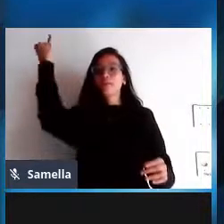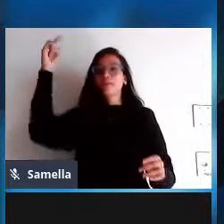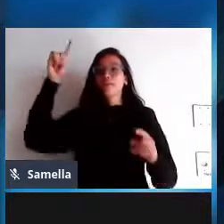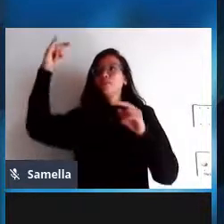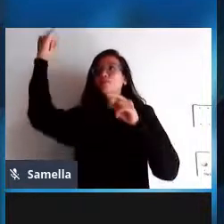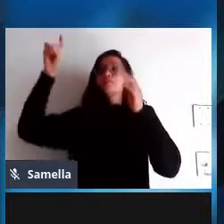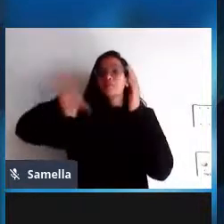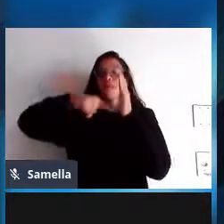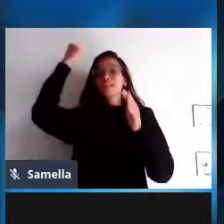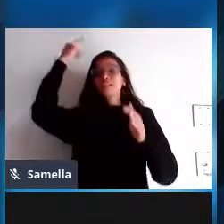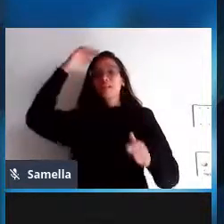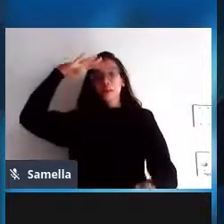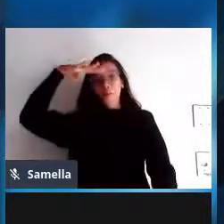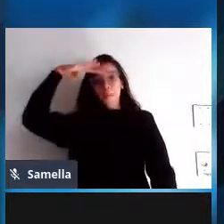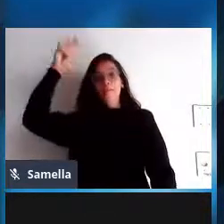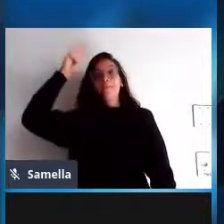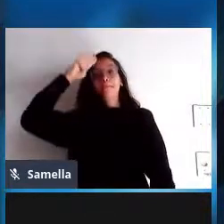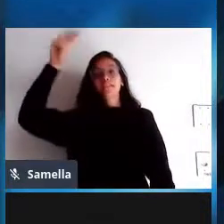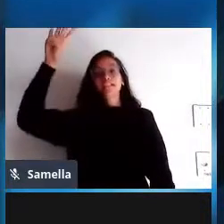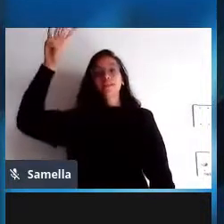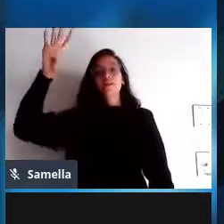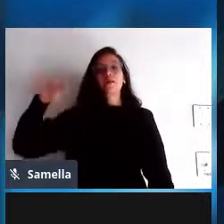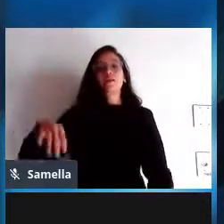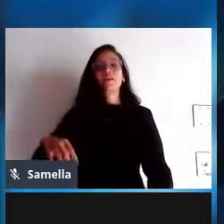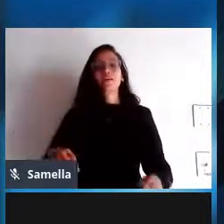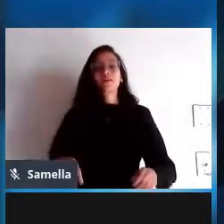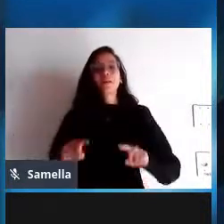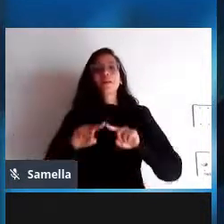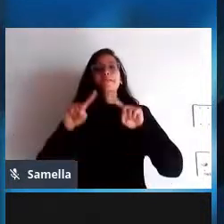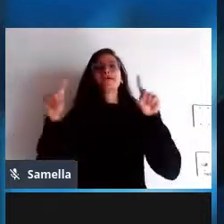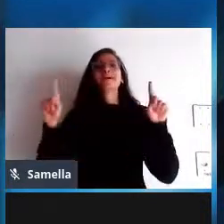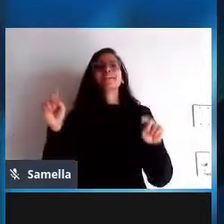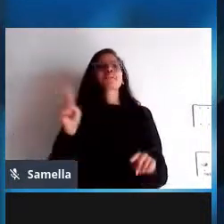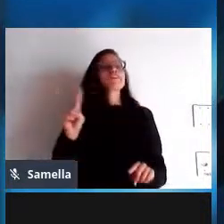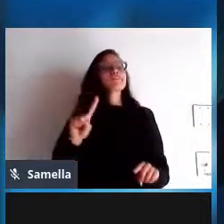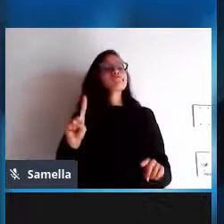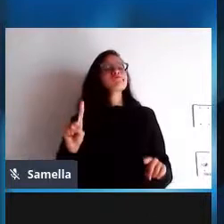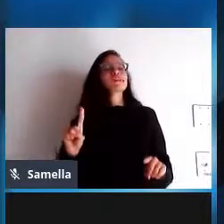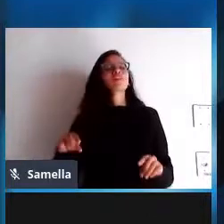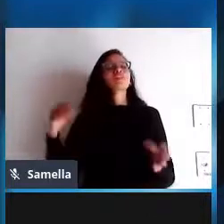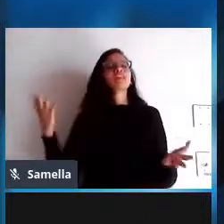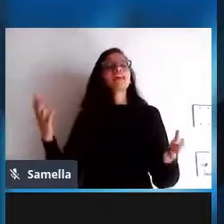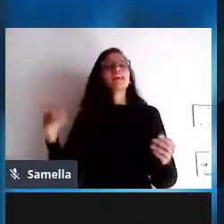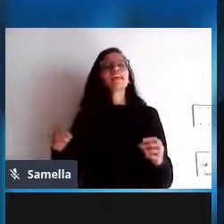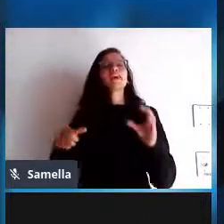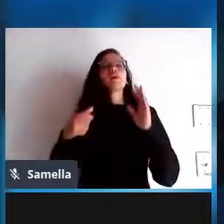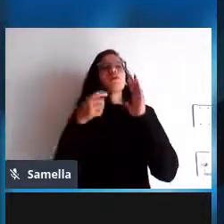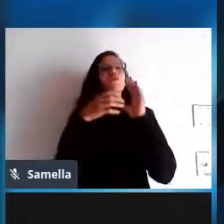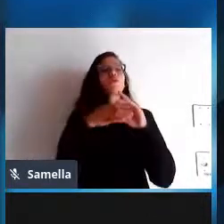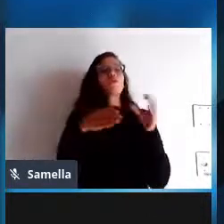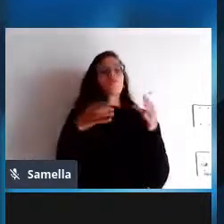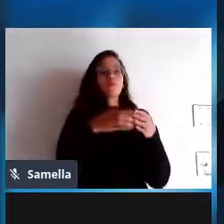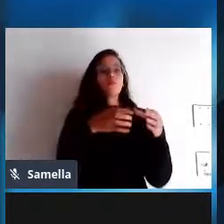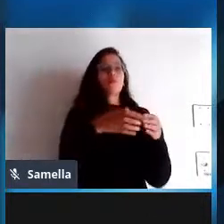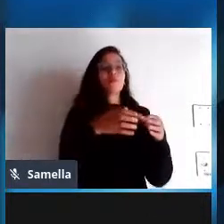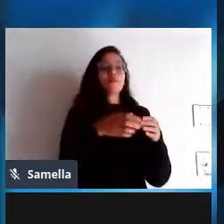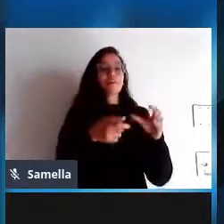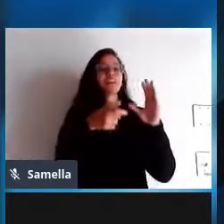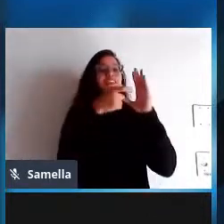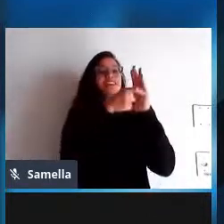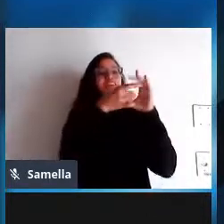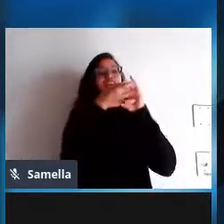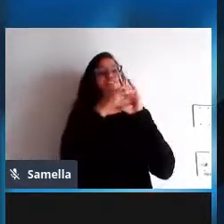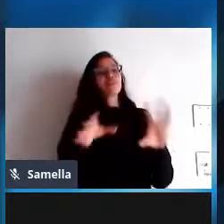mas o que que não seria uma comunidade de software livre então comunidade de software livre não são sobre